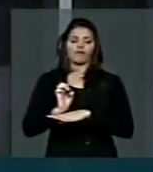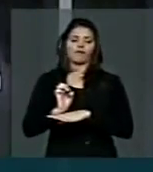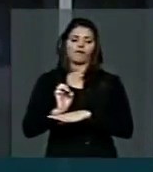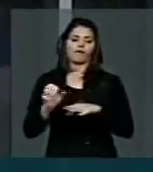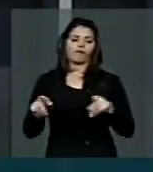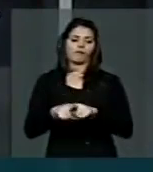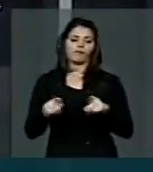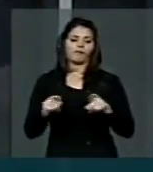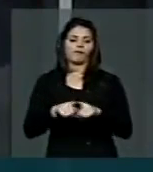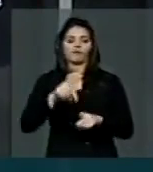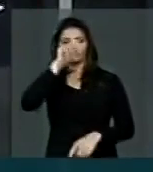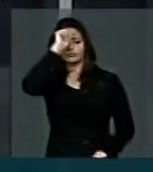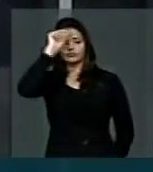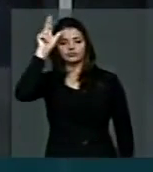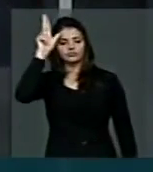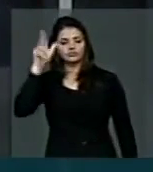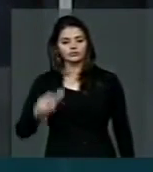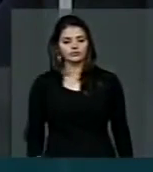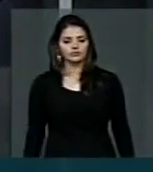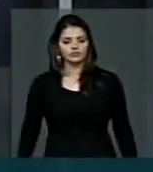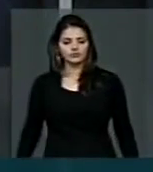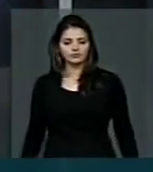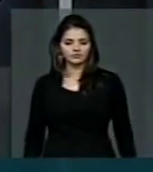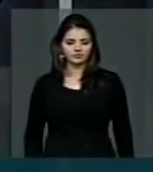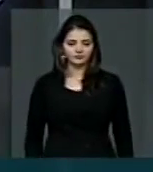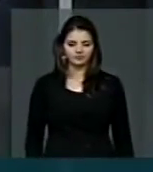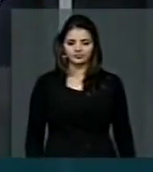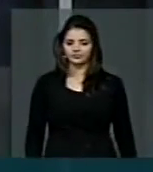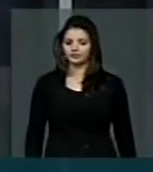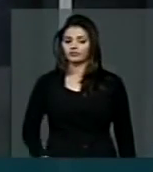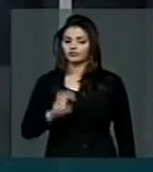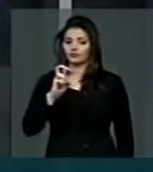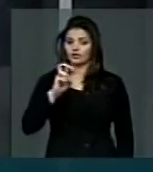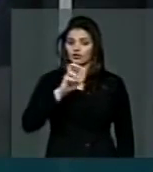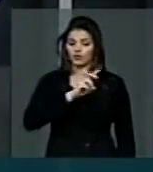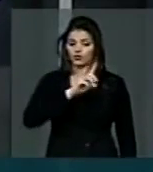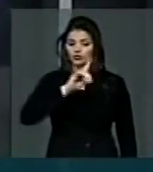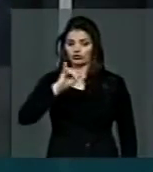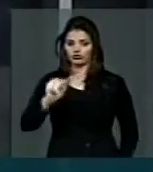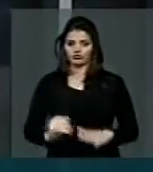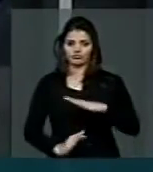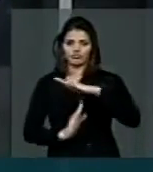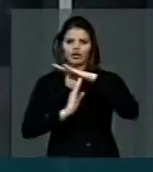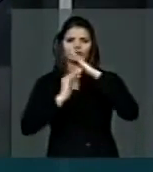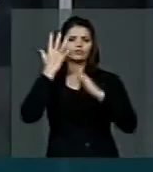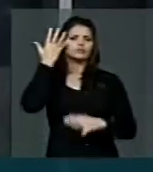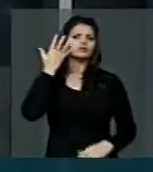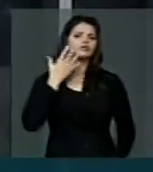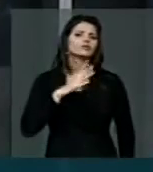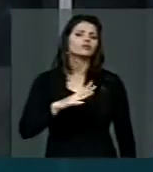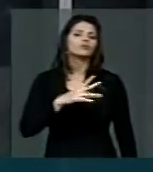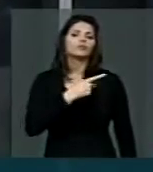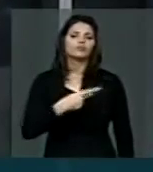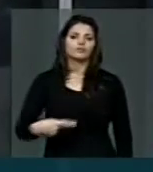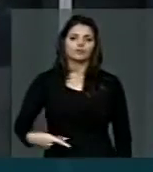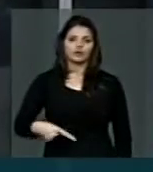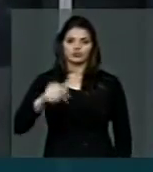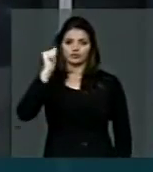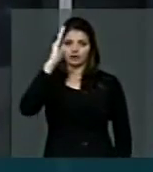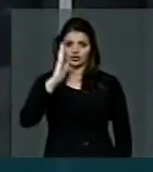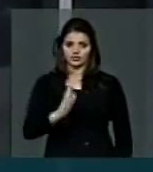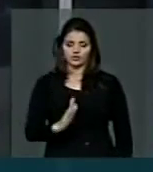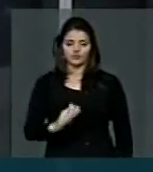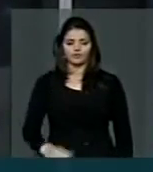e também nos governos municipais e 5 dias de prazo para o Presidente da República